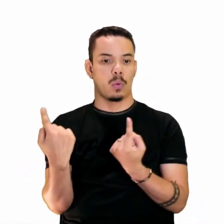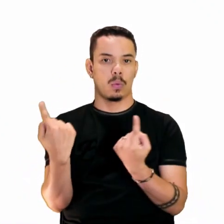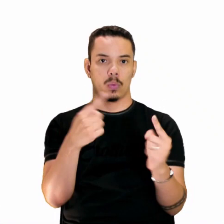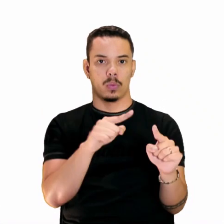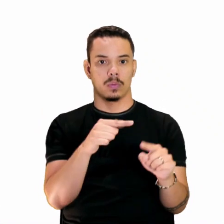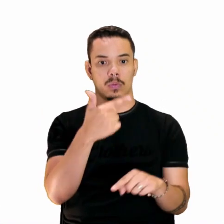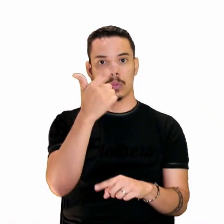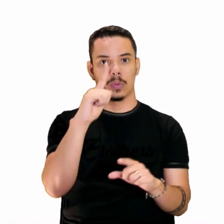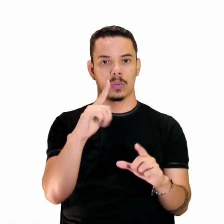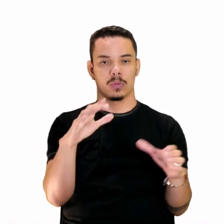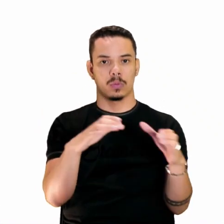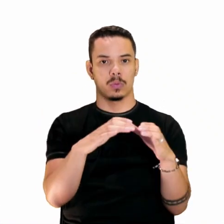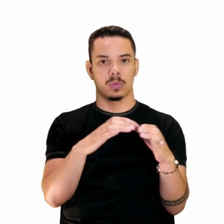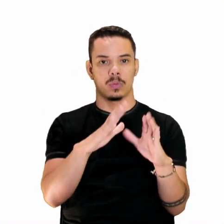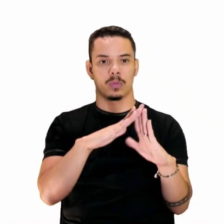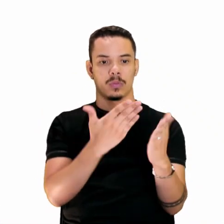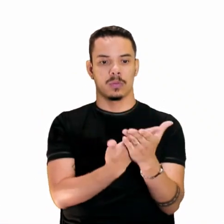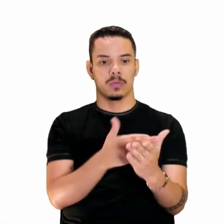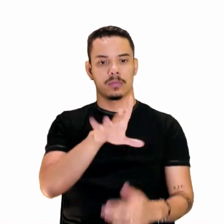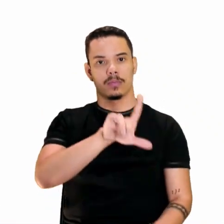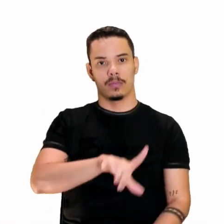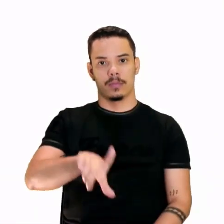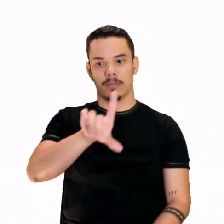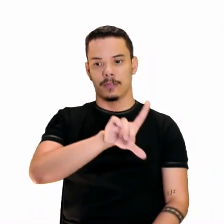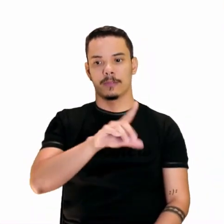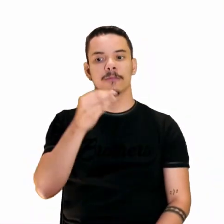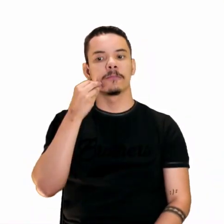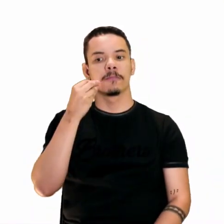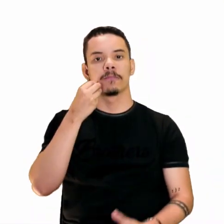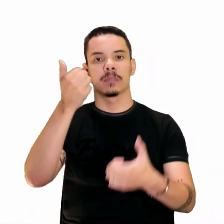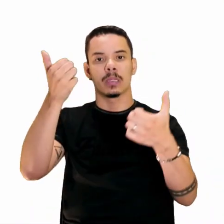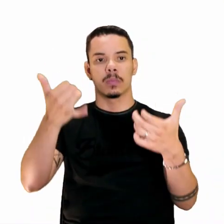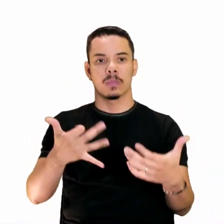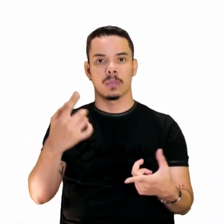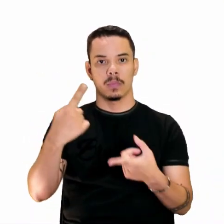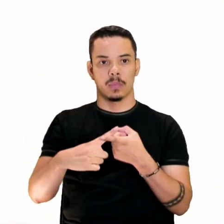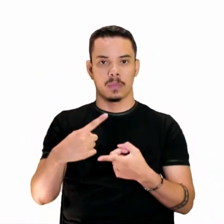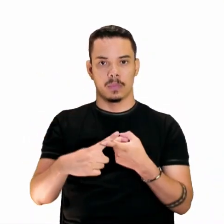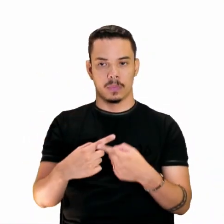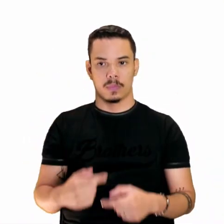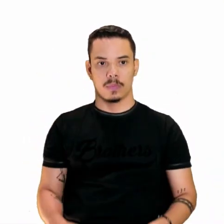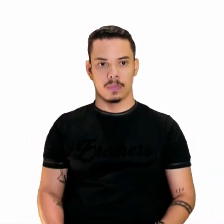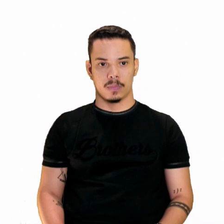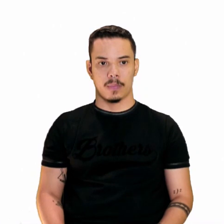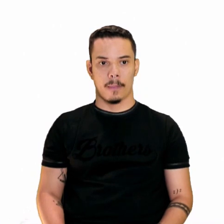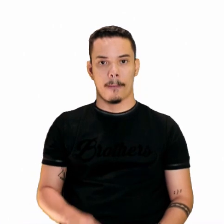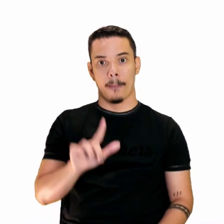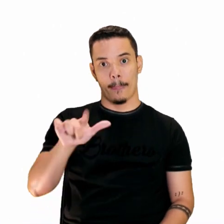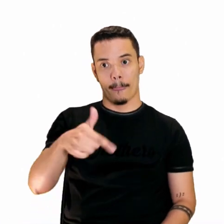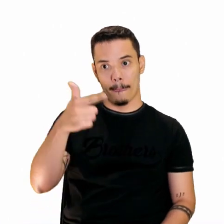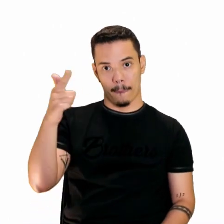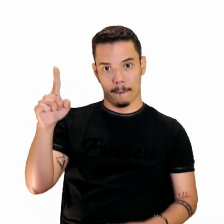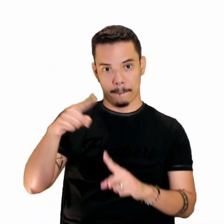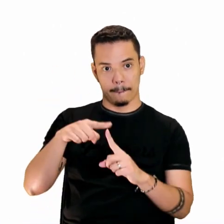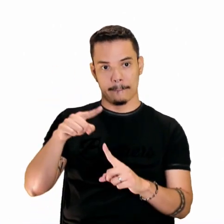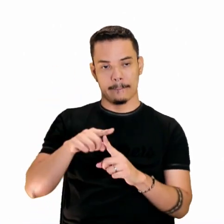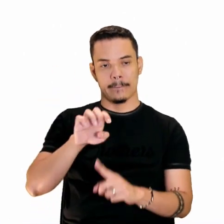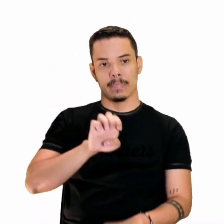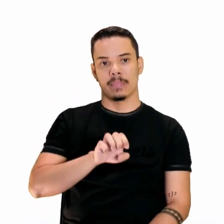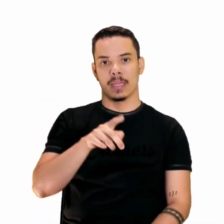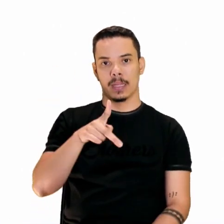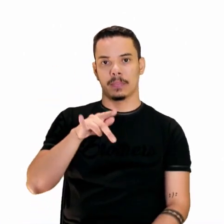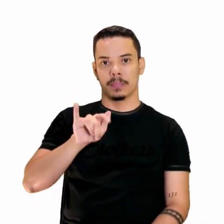outras escolas literárias, tá? Para explicar por que a construção dessa paródia. Outro tipo é epígrafe.